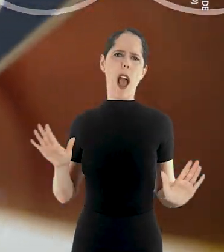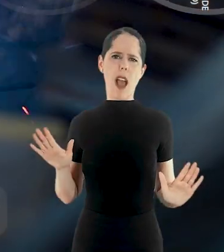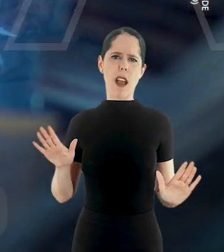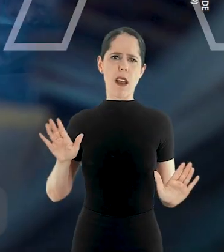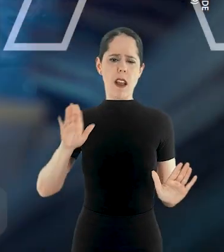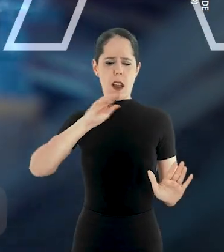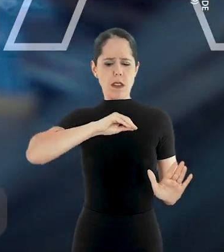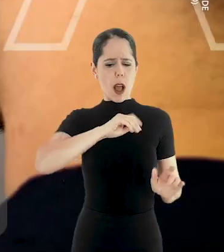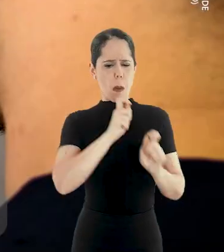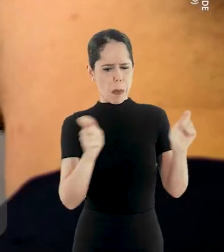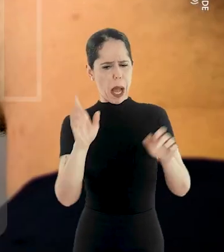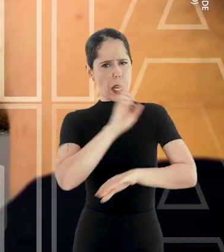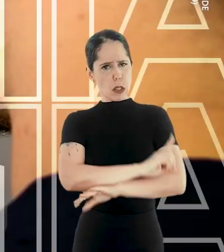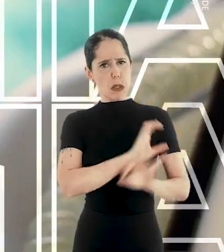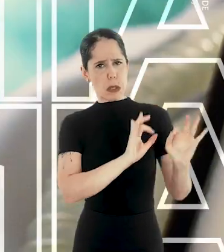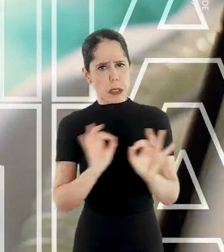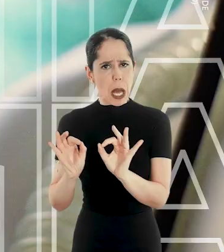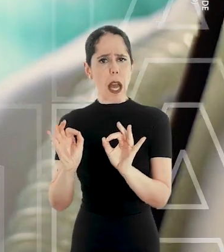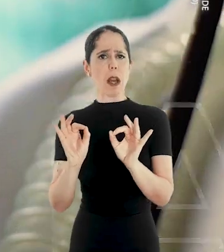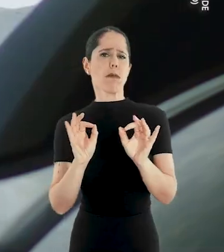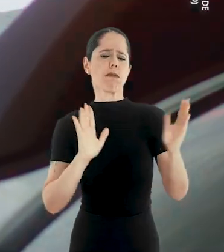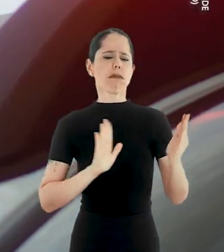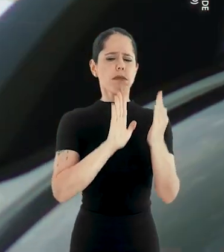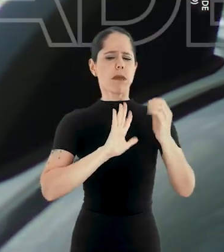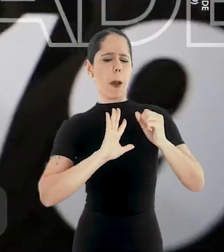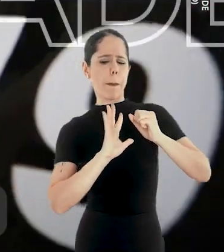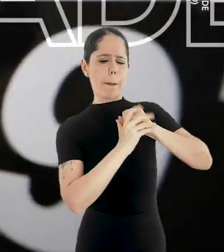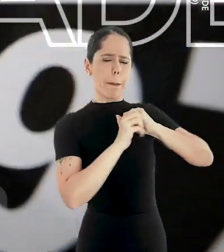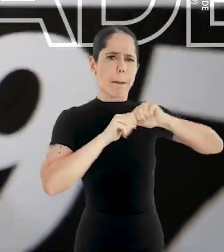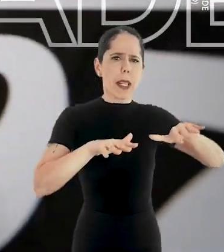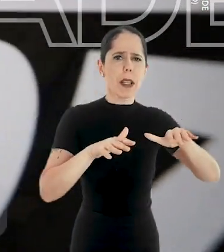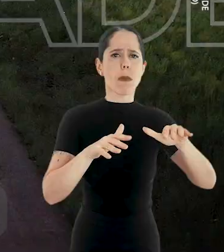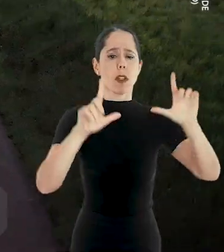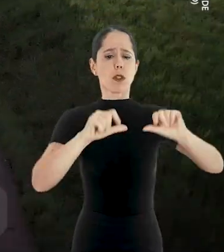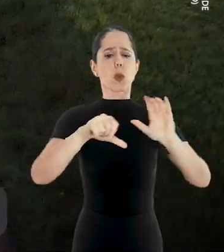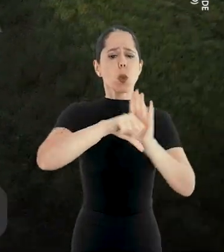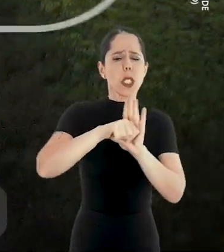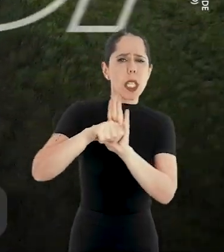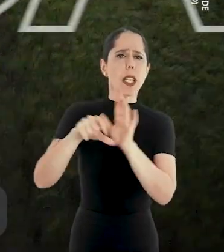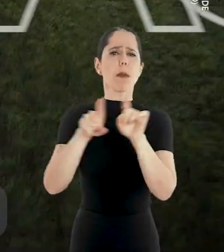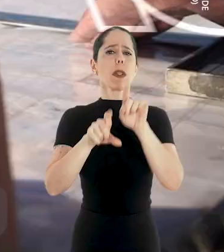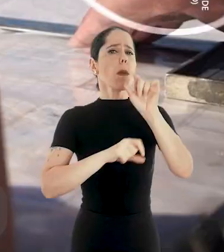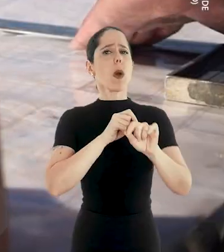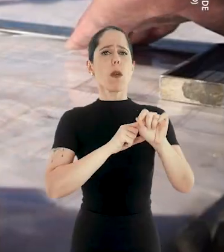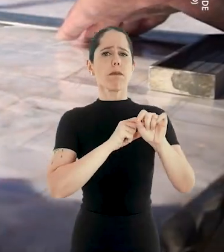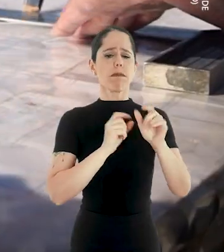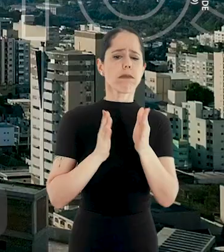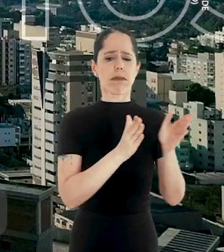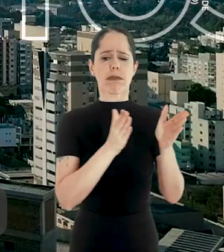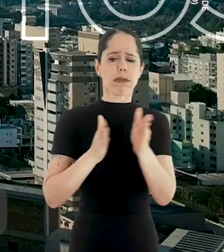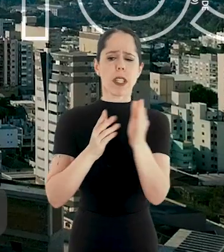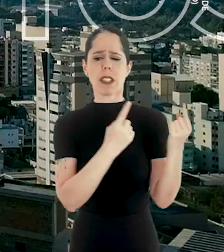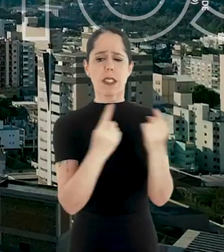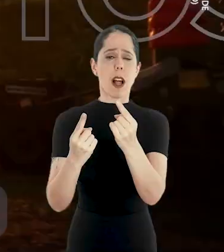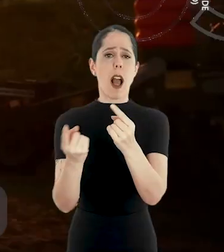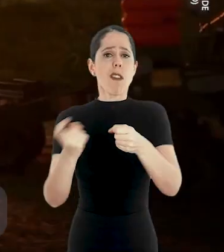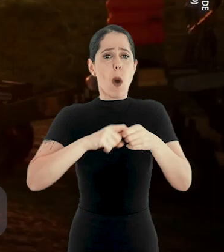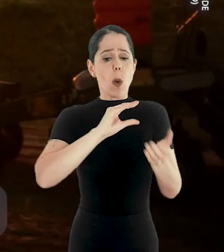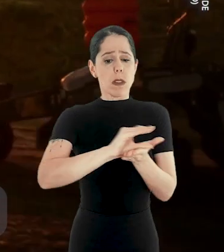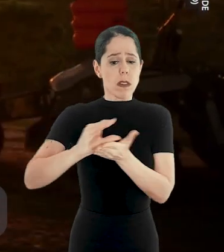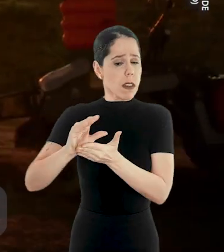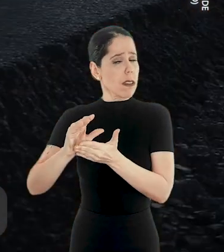Os salários em dia, o enfrentamento da pandemia, a redução da criminalidade, as estradas, a retomada dos investimentos,